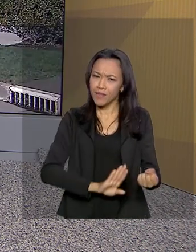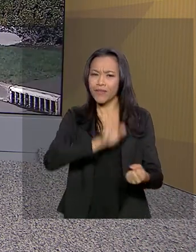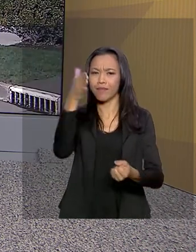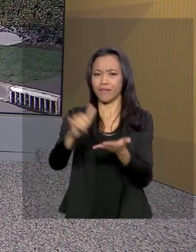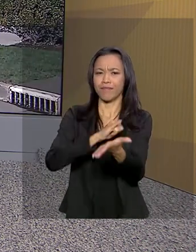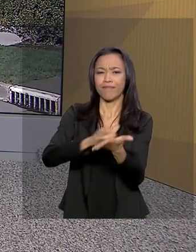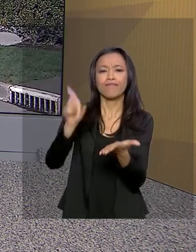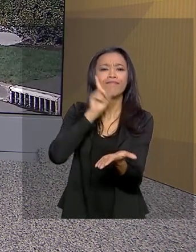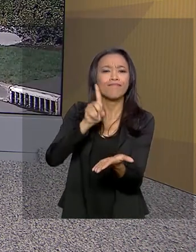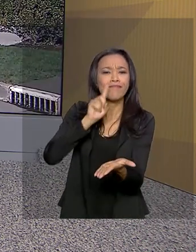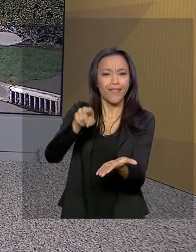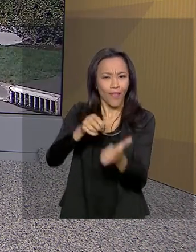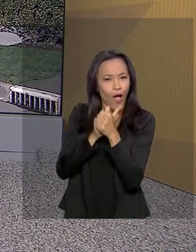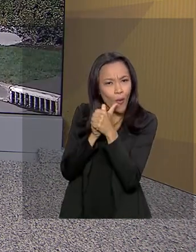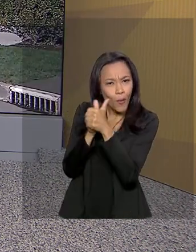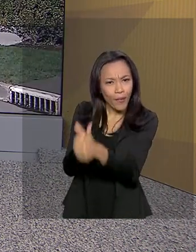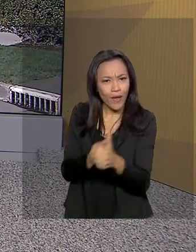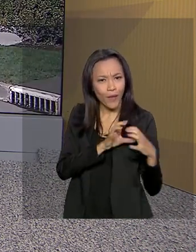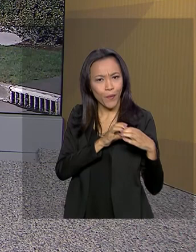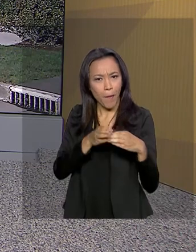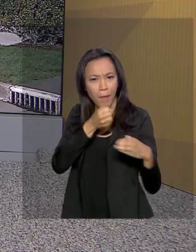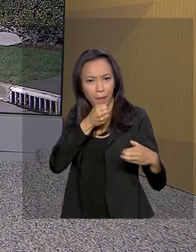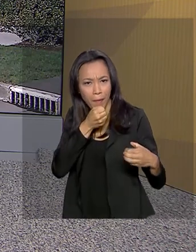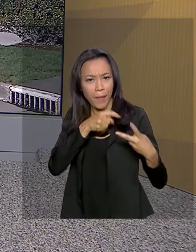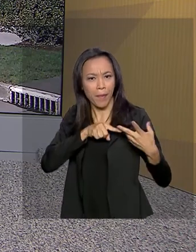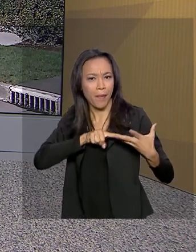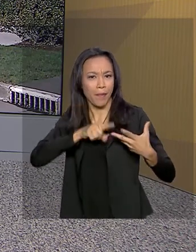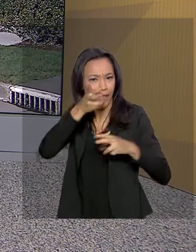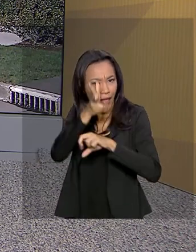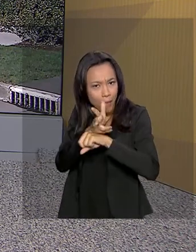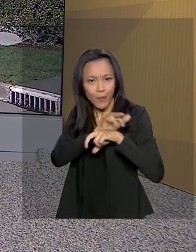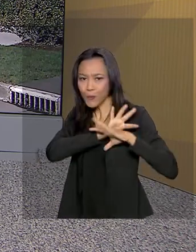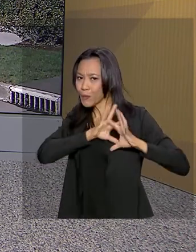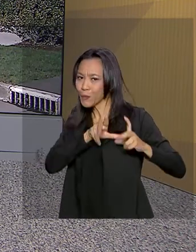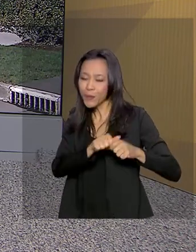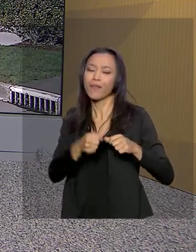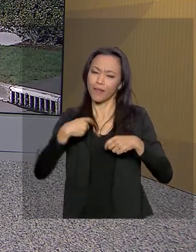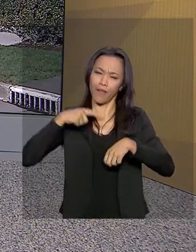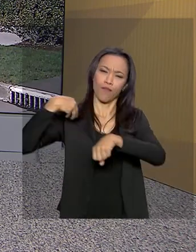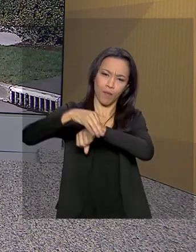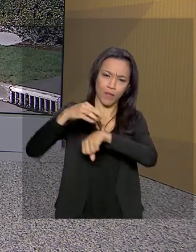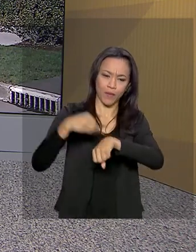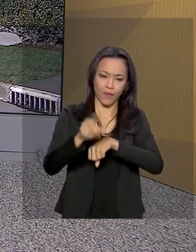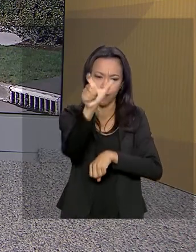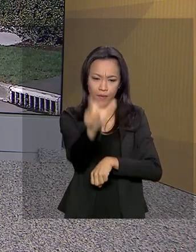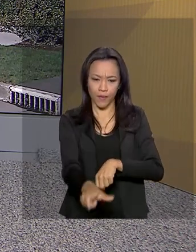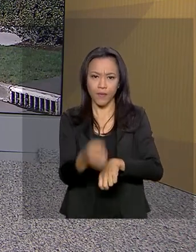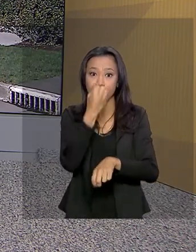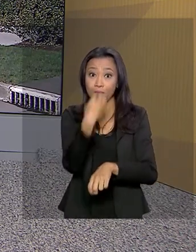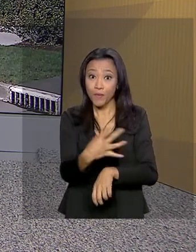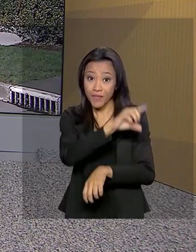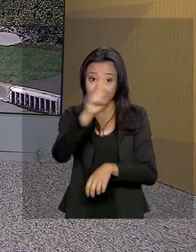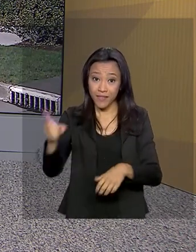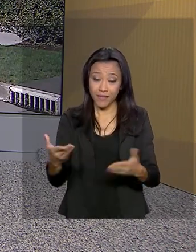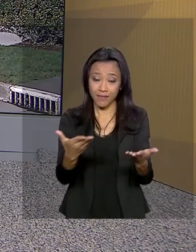Iorque, a nossa equipe acompanha tudo de lá. A repórter Daniele Popov tem as informações. Bom dia, Daniele.